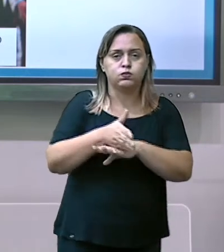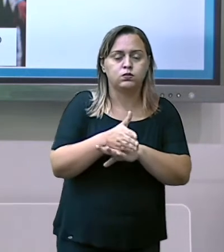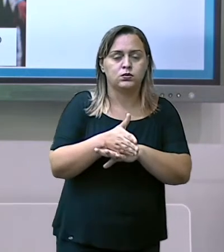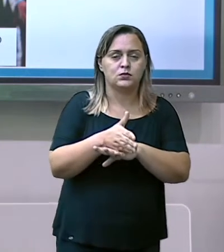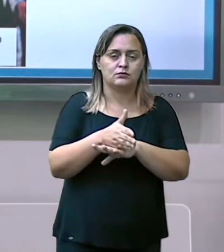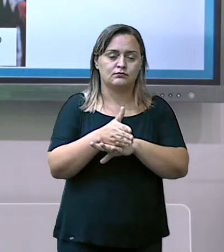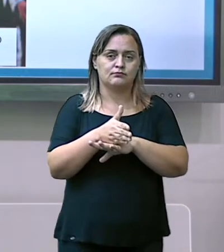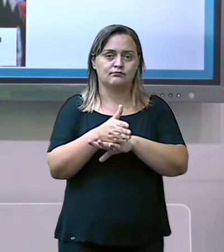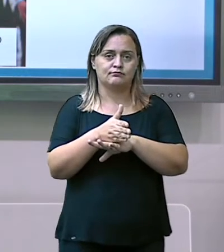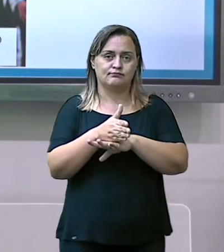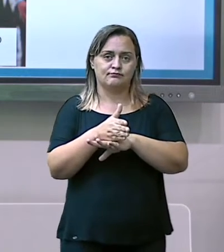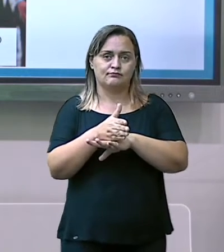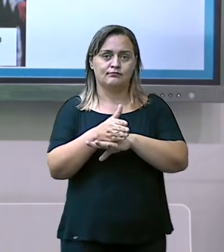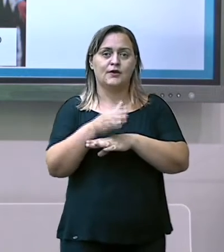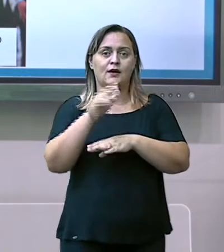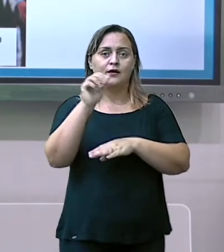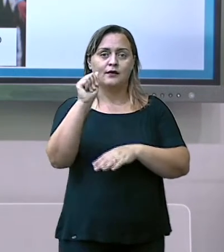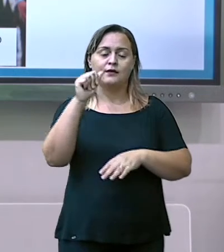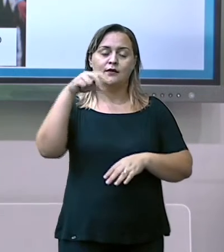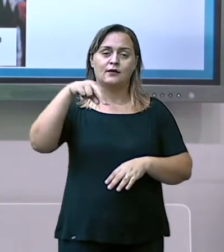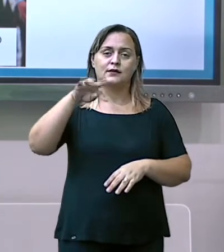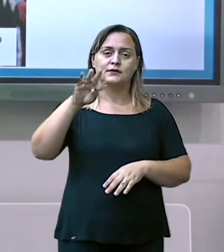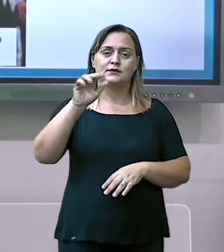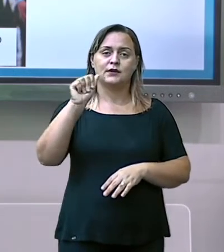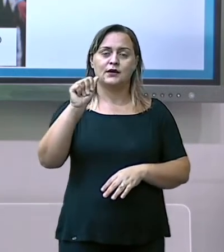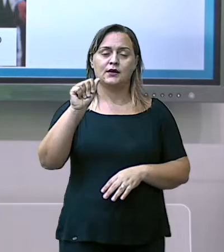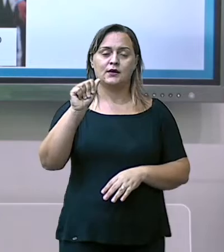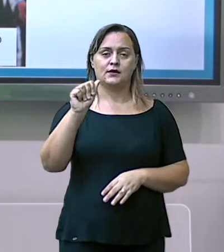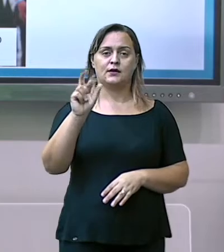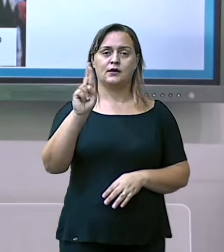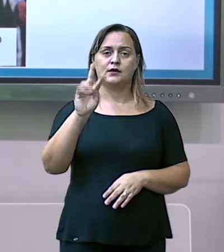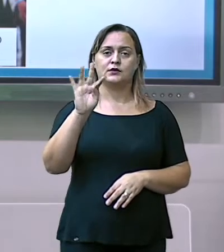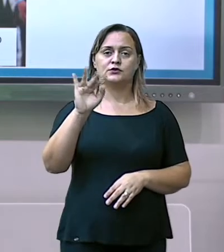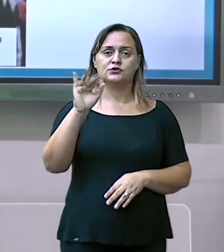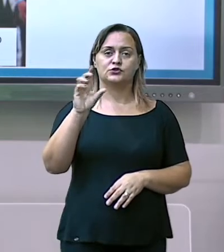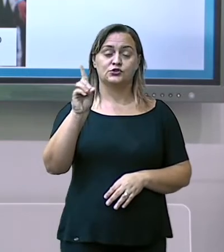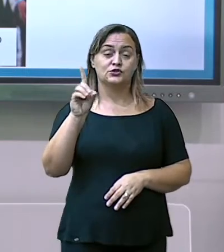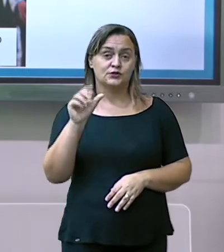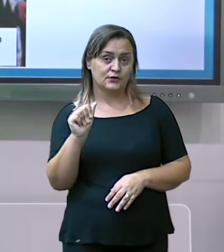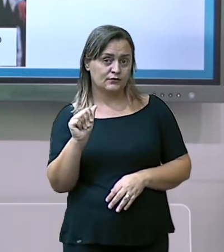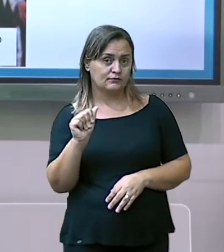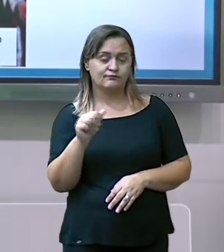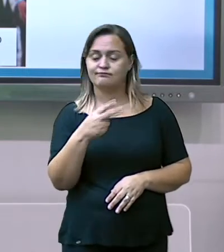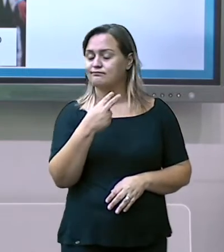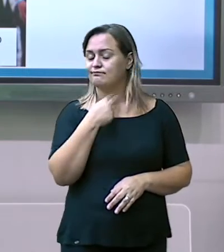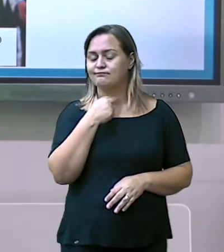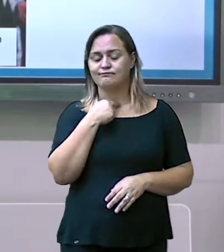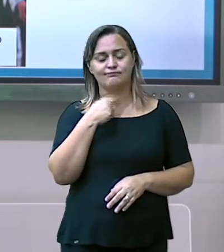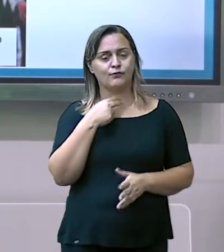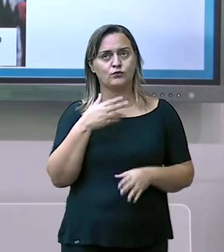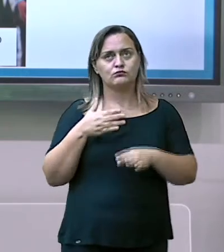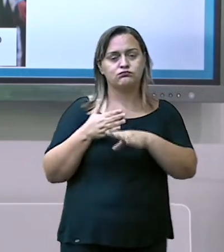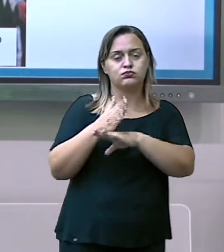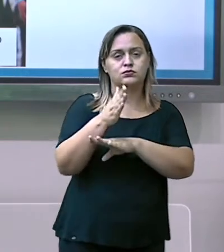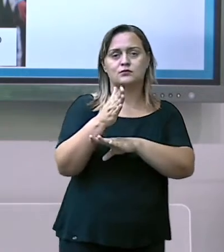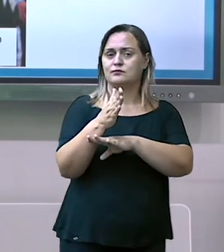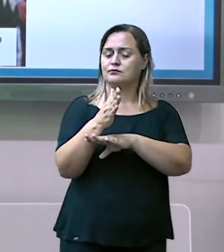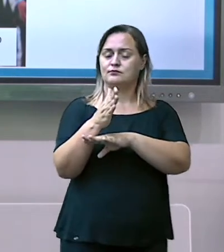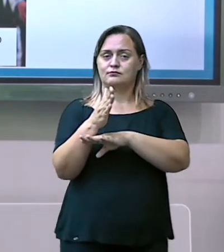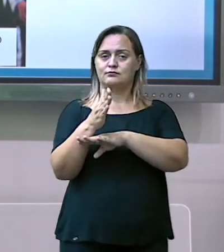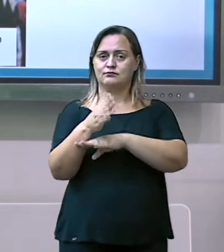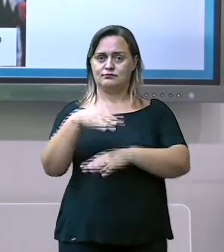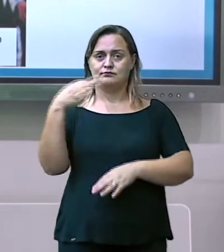Mas, os países, de acordo com o contrato que foi assinado mundialmente,